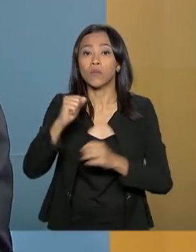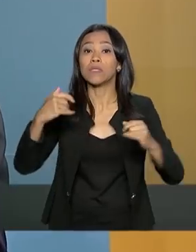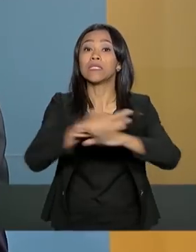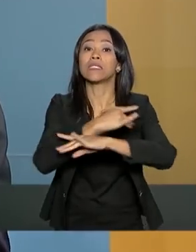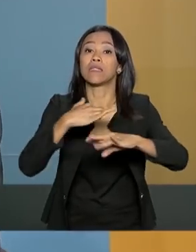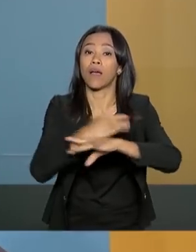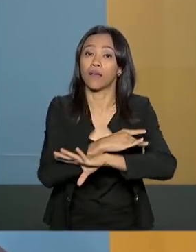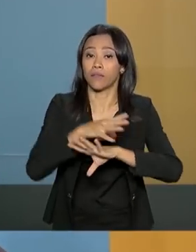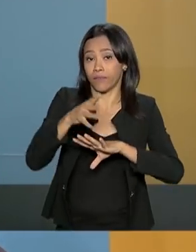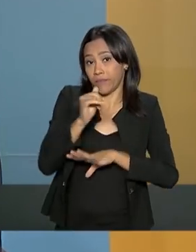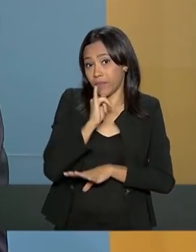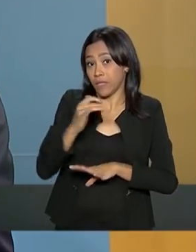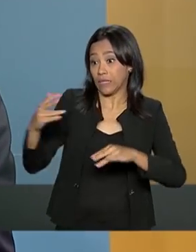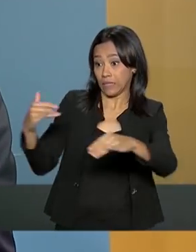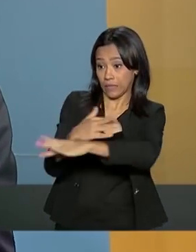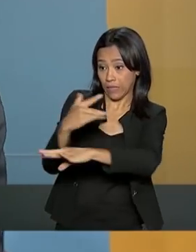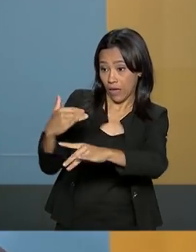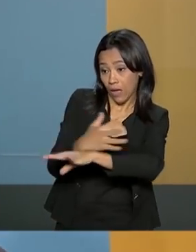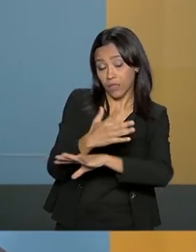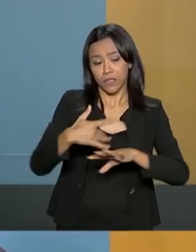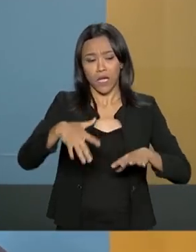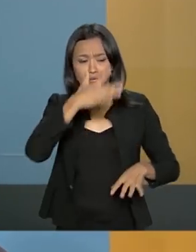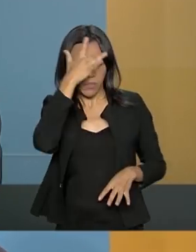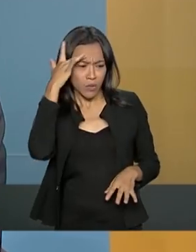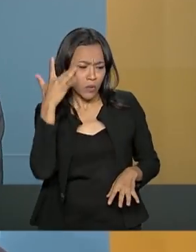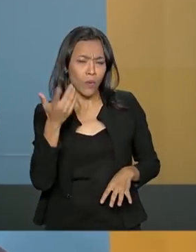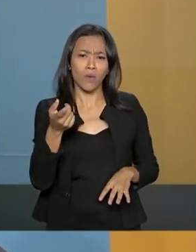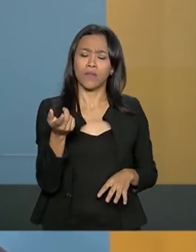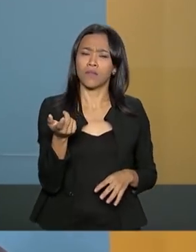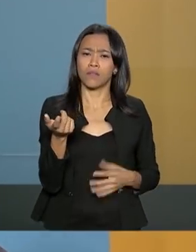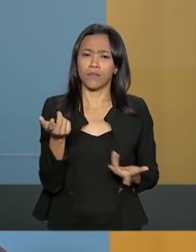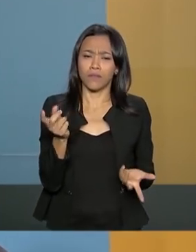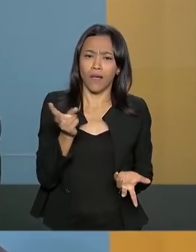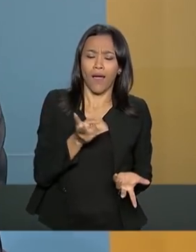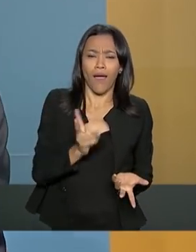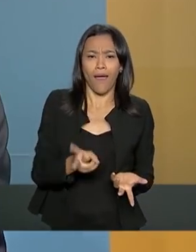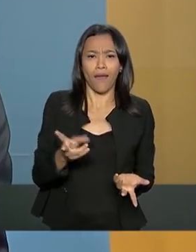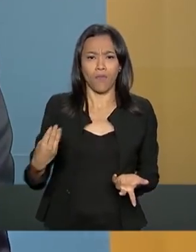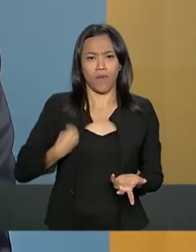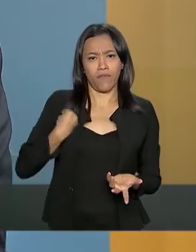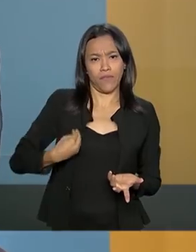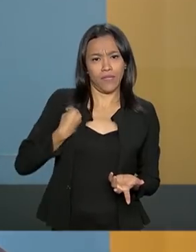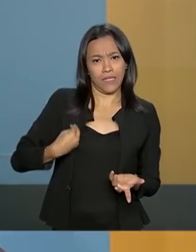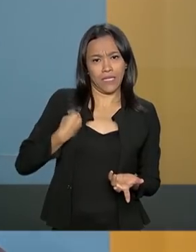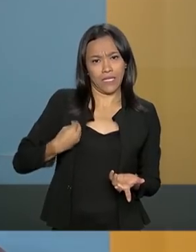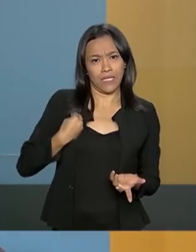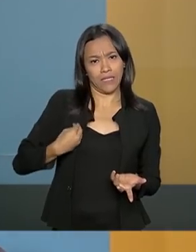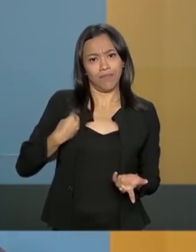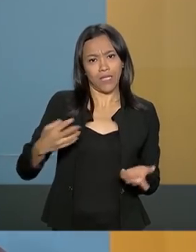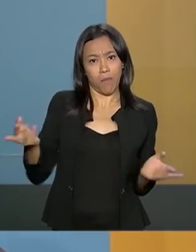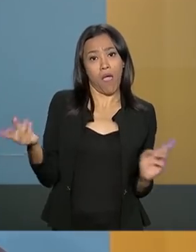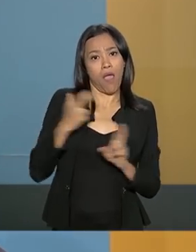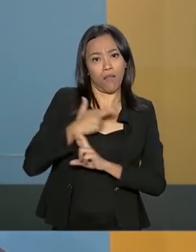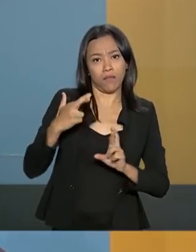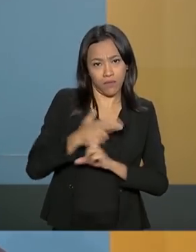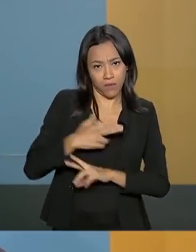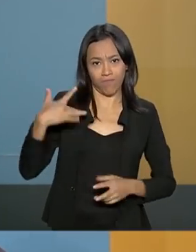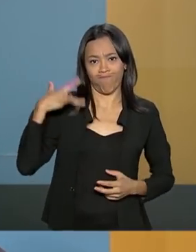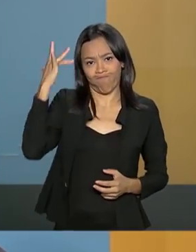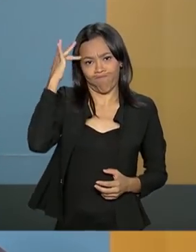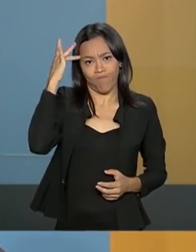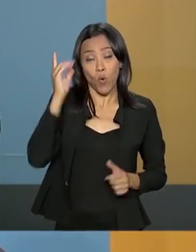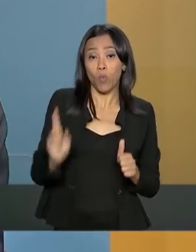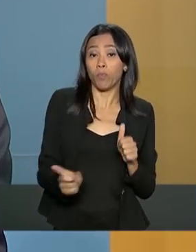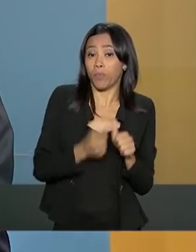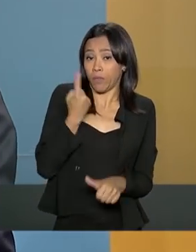cidades ou regiões ou situações em que as pessoas estão diretamente ligadas à qualidade de vida. O primeiro tema lançado, que nós